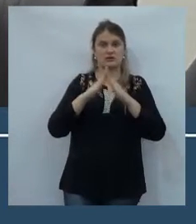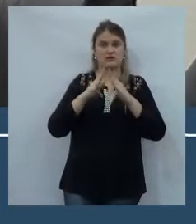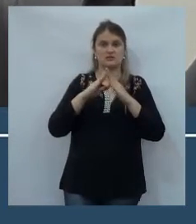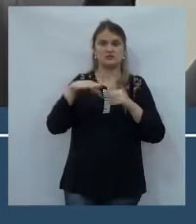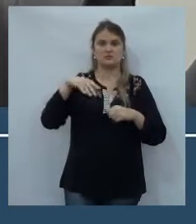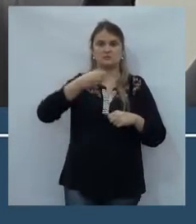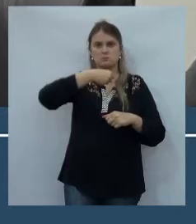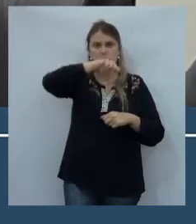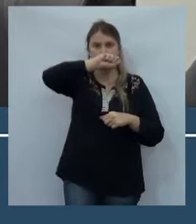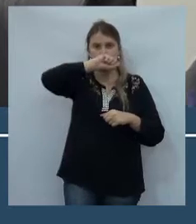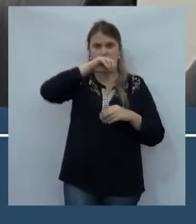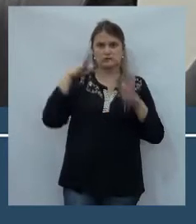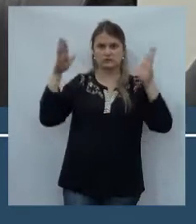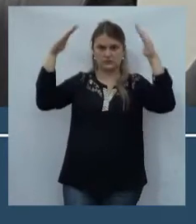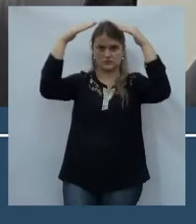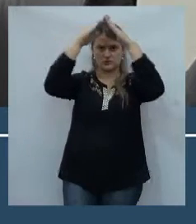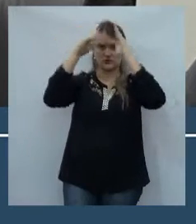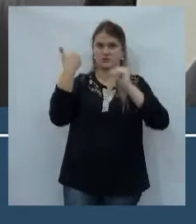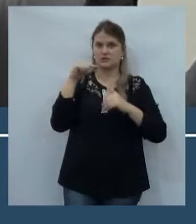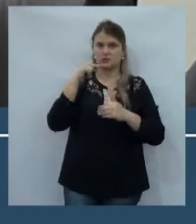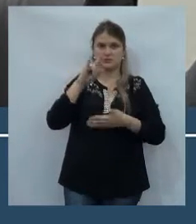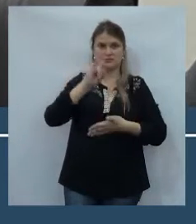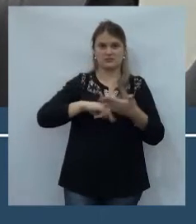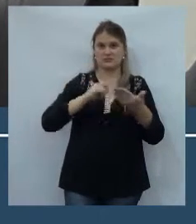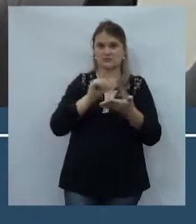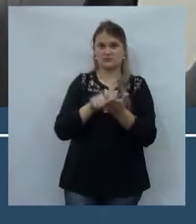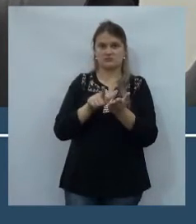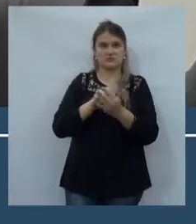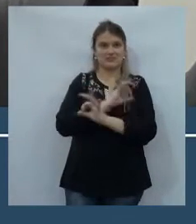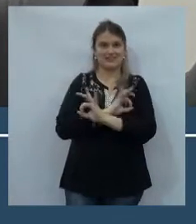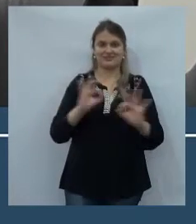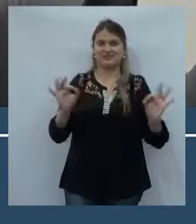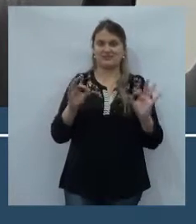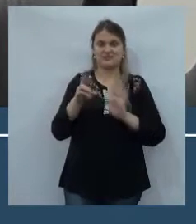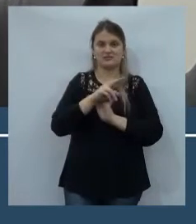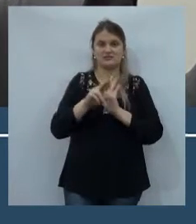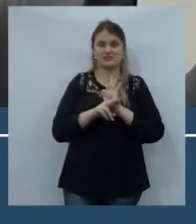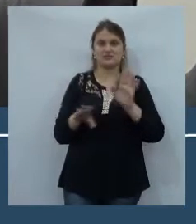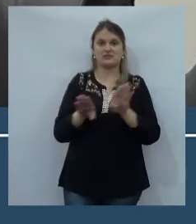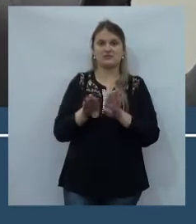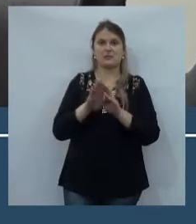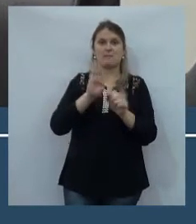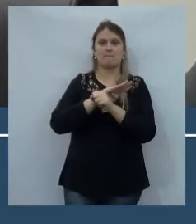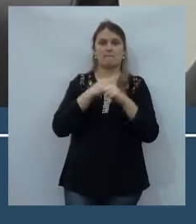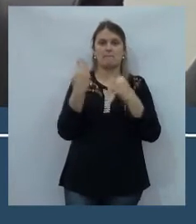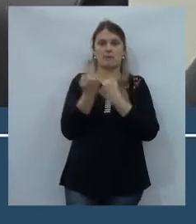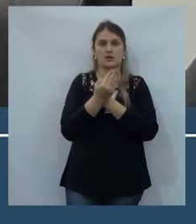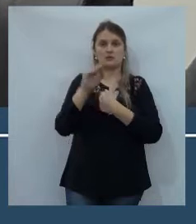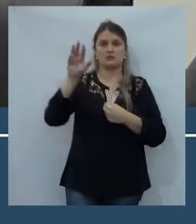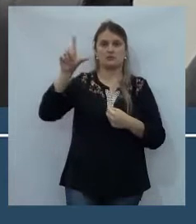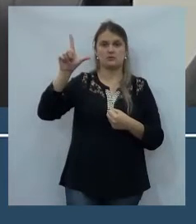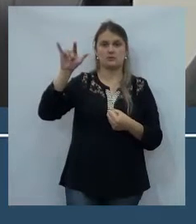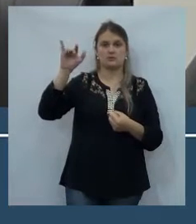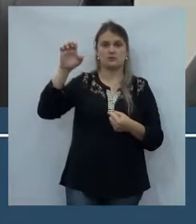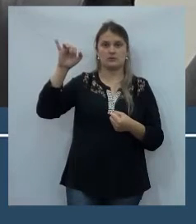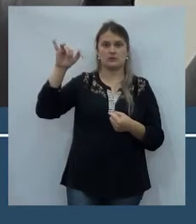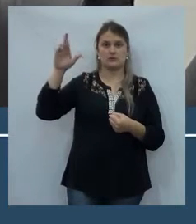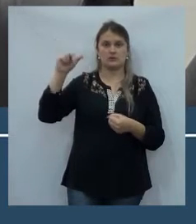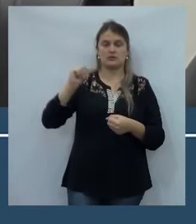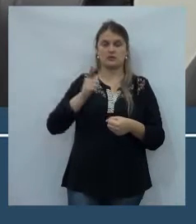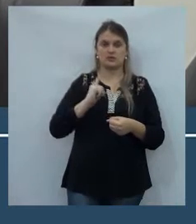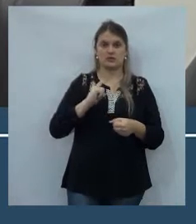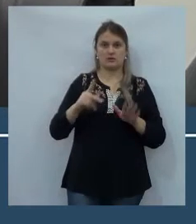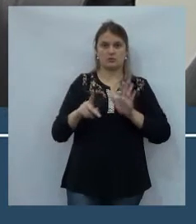mais de 50 casas, que o pessoal não tem escritura. Quase toda a libeira precisa dessa regularização, porque o pessoal tem as suas